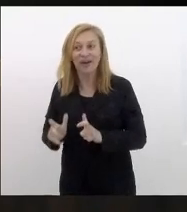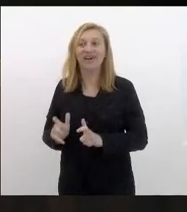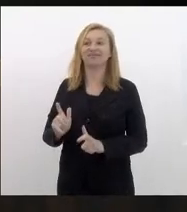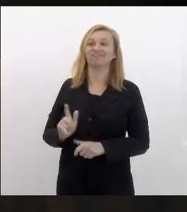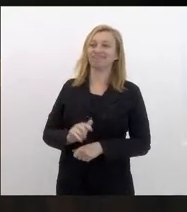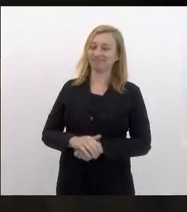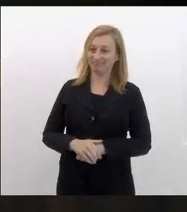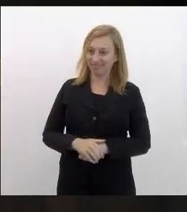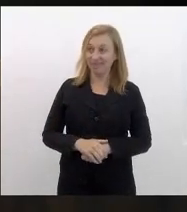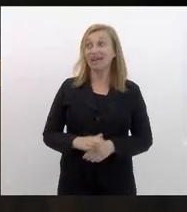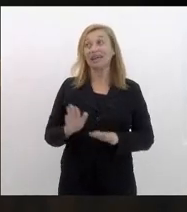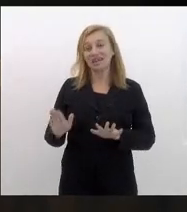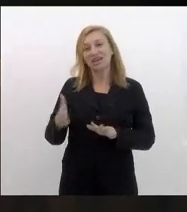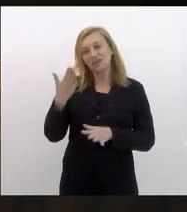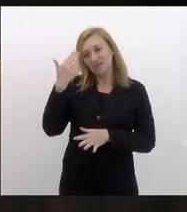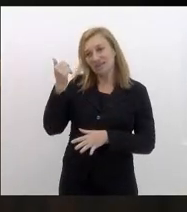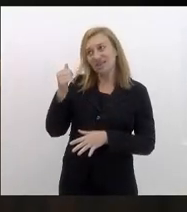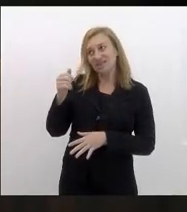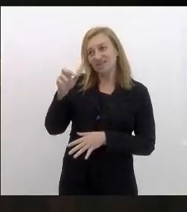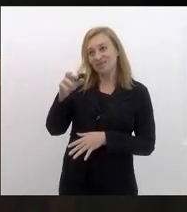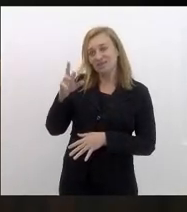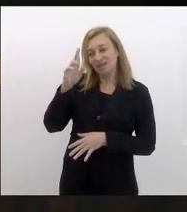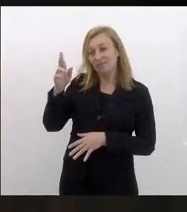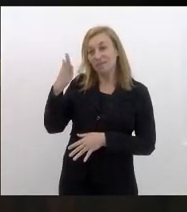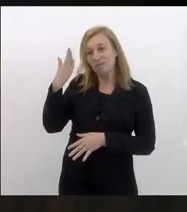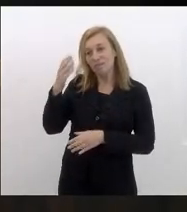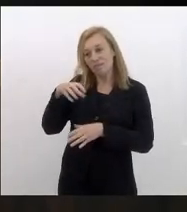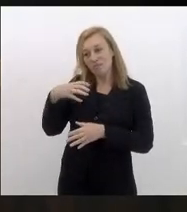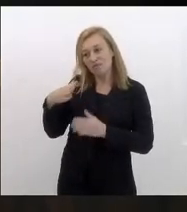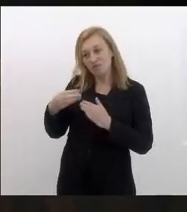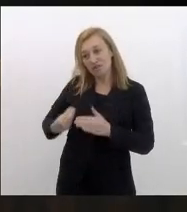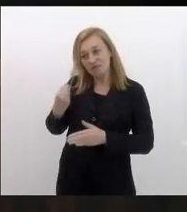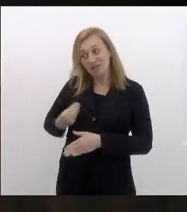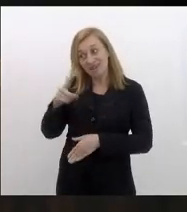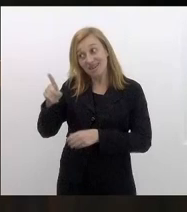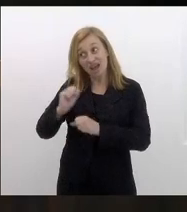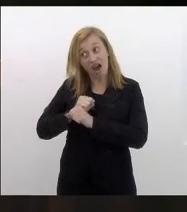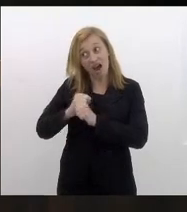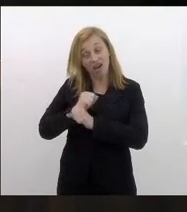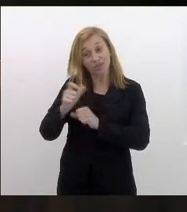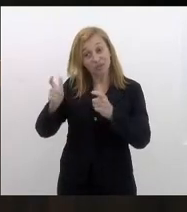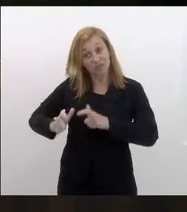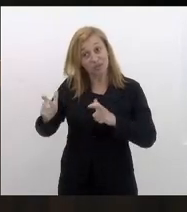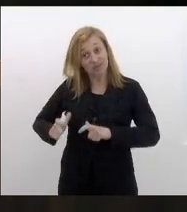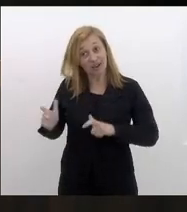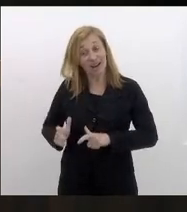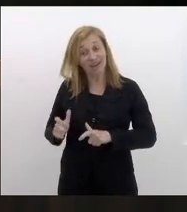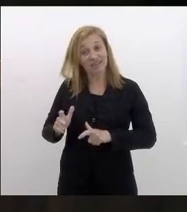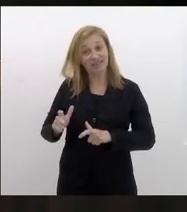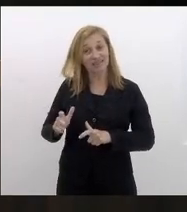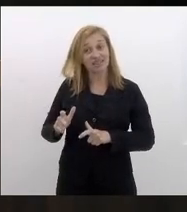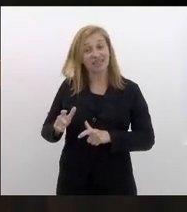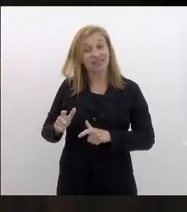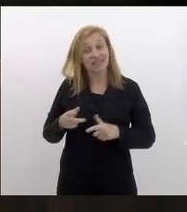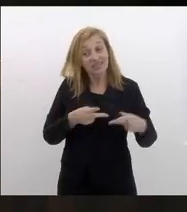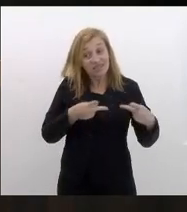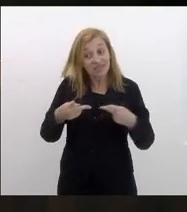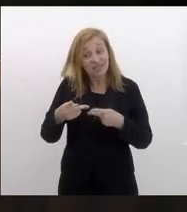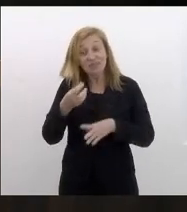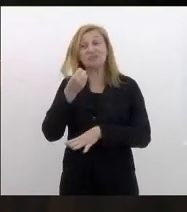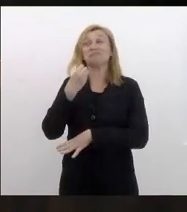apesar de que vossa excelência sabe que eu morei ali durante anos naquela região e circulo muito bem